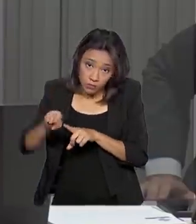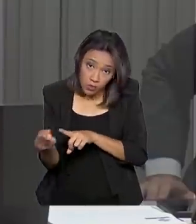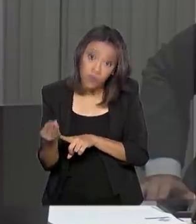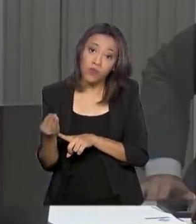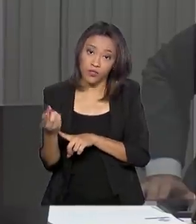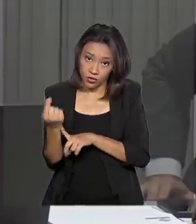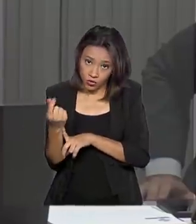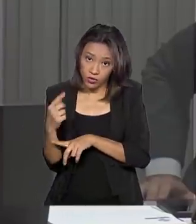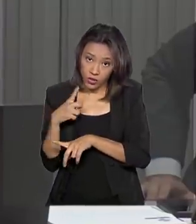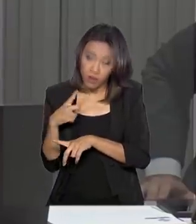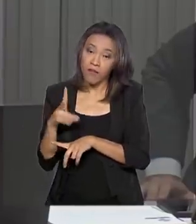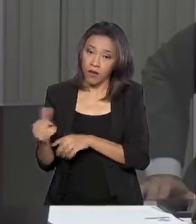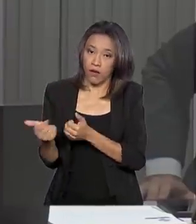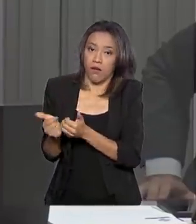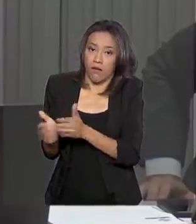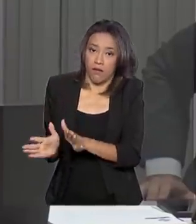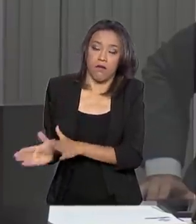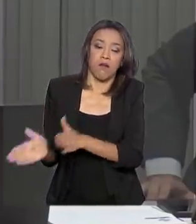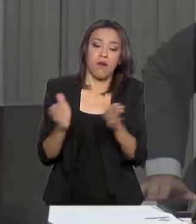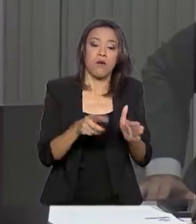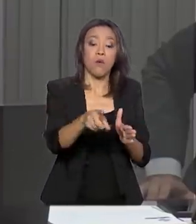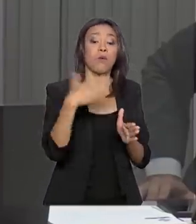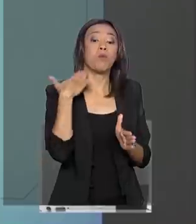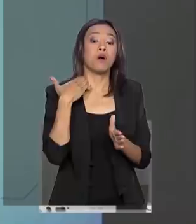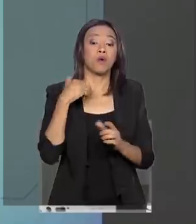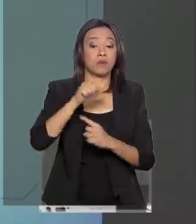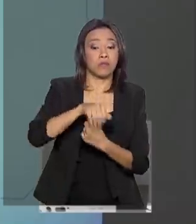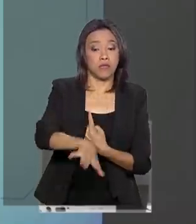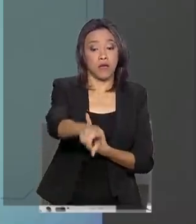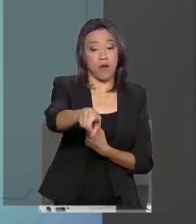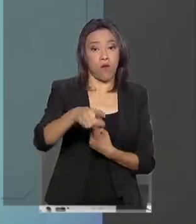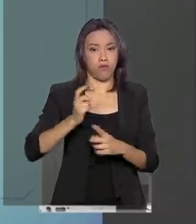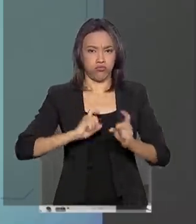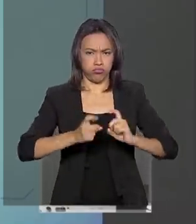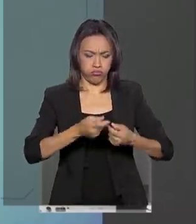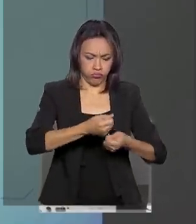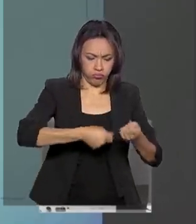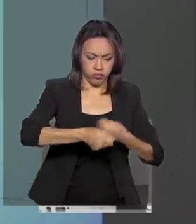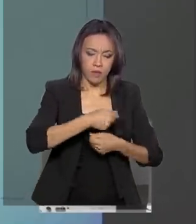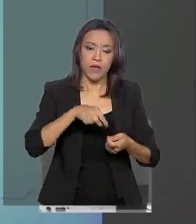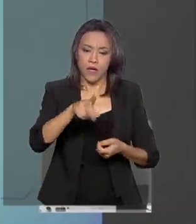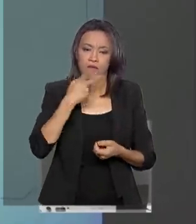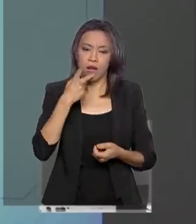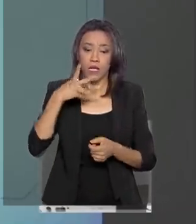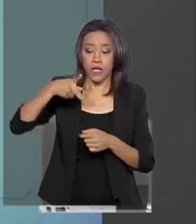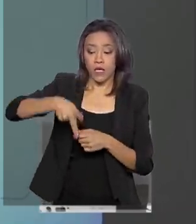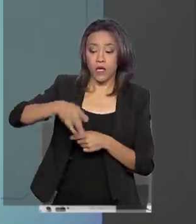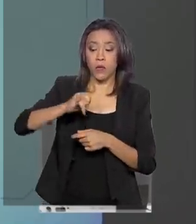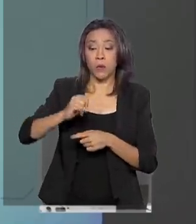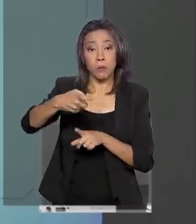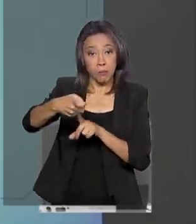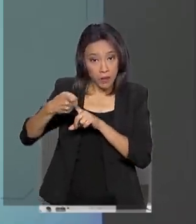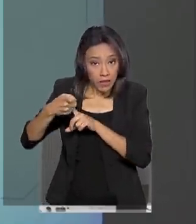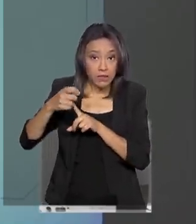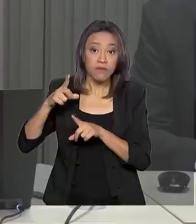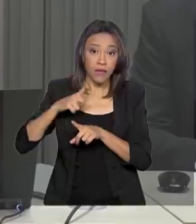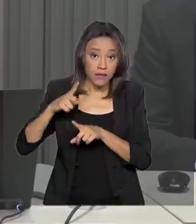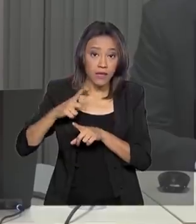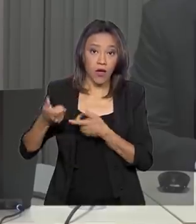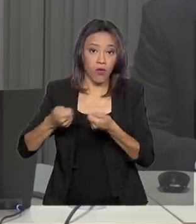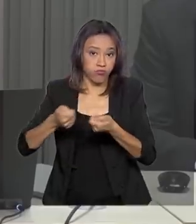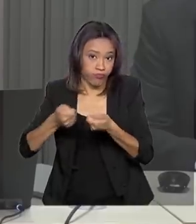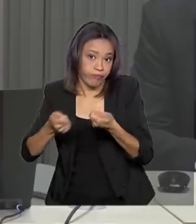organização do sistema financeiro do Banco Central acredita que, além de segurança, o PIX trará economia para o consumidor.